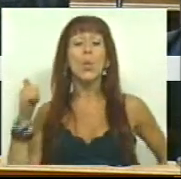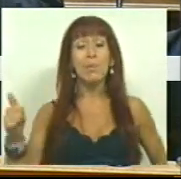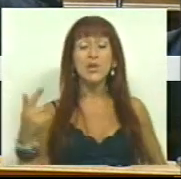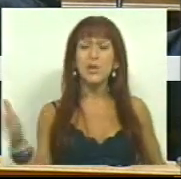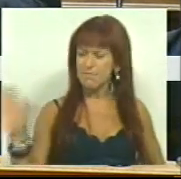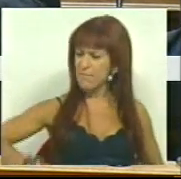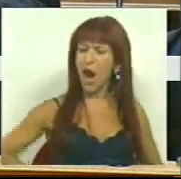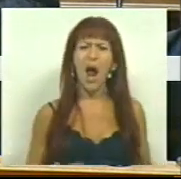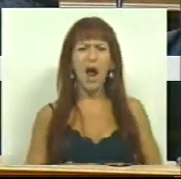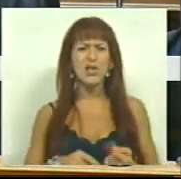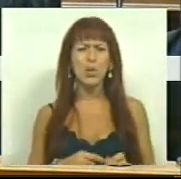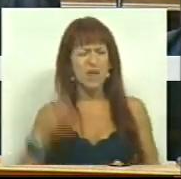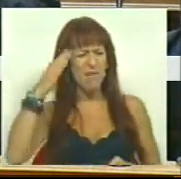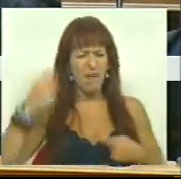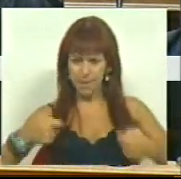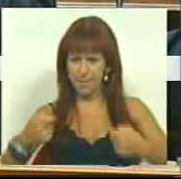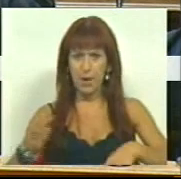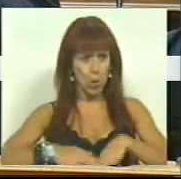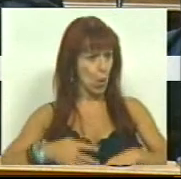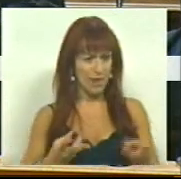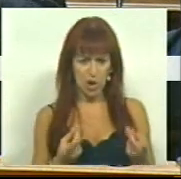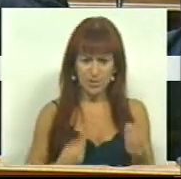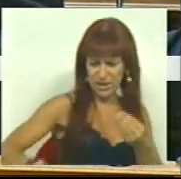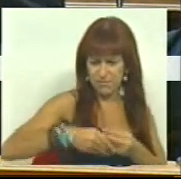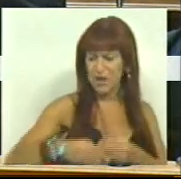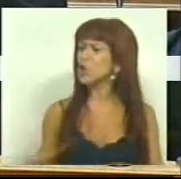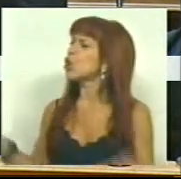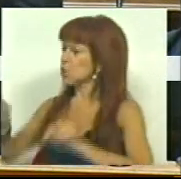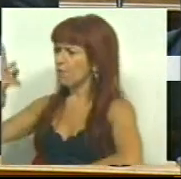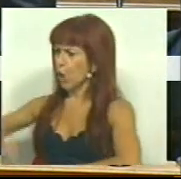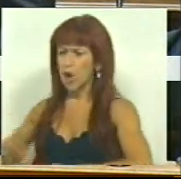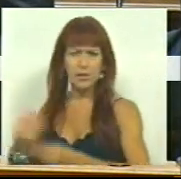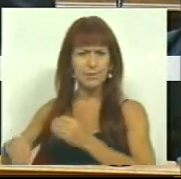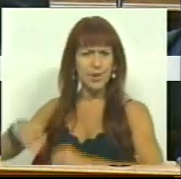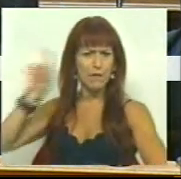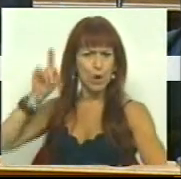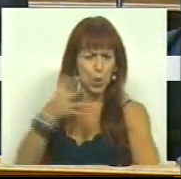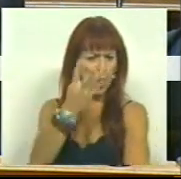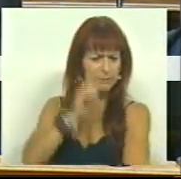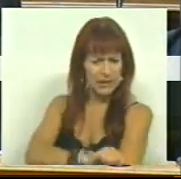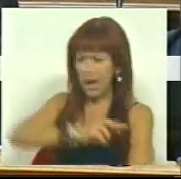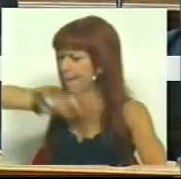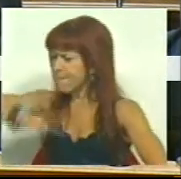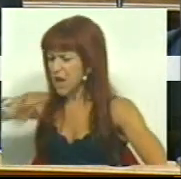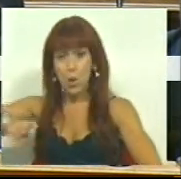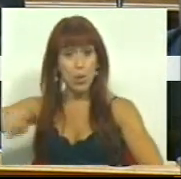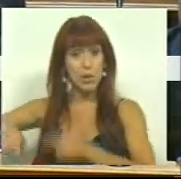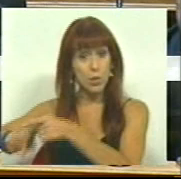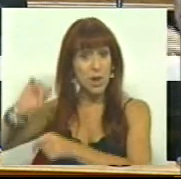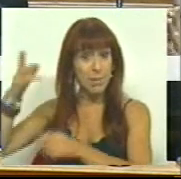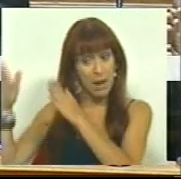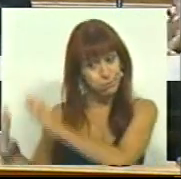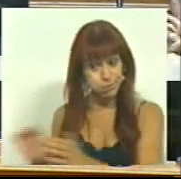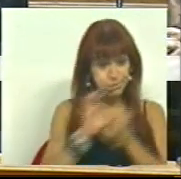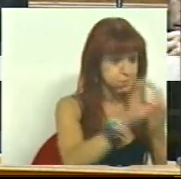mais previsíveis derrapagens deste orçamento junta-se o novo corte no valor de 4 mil milhões de euros, que é a primeira